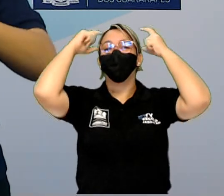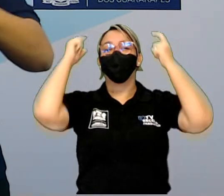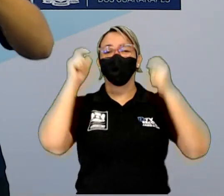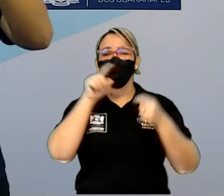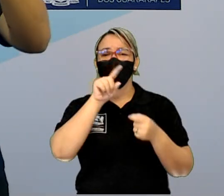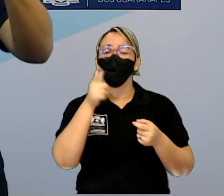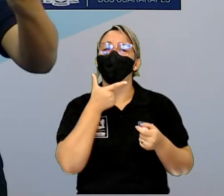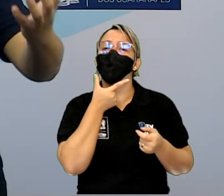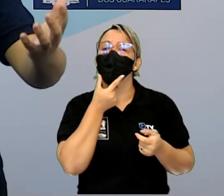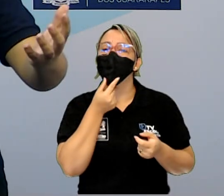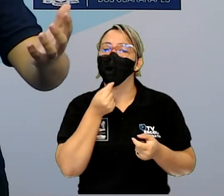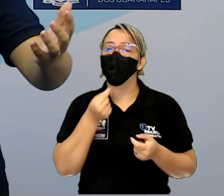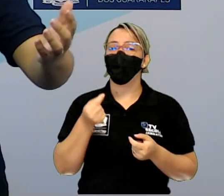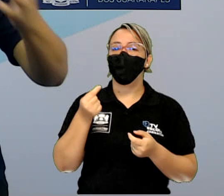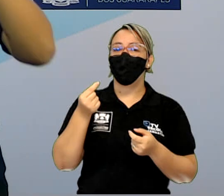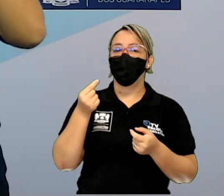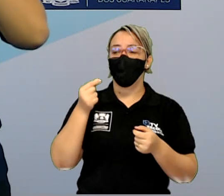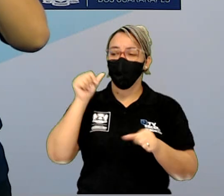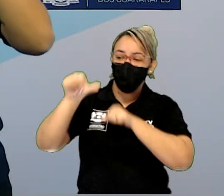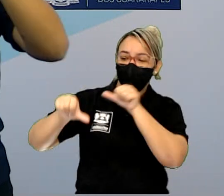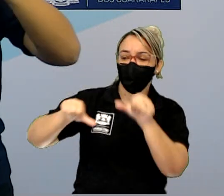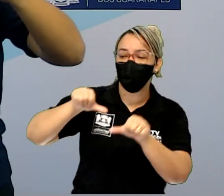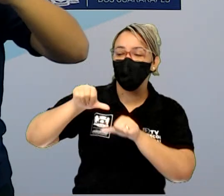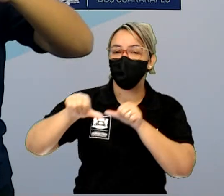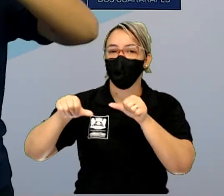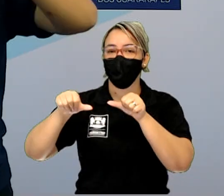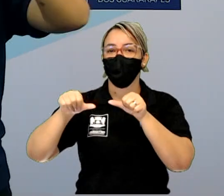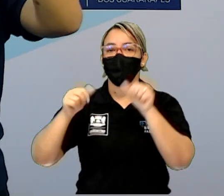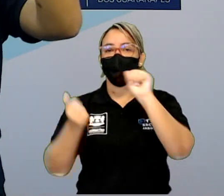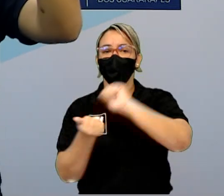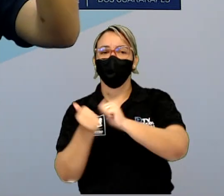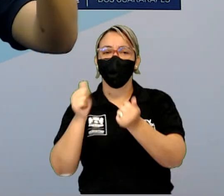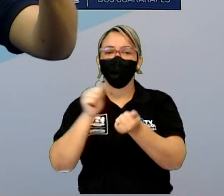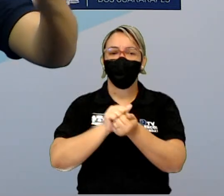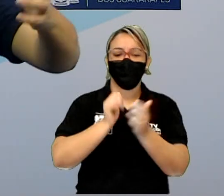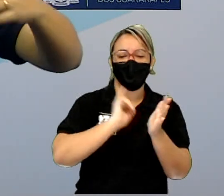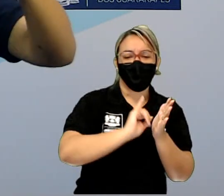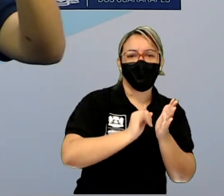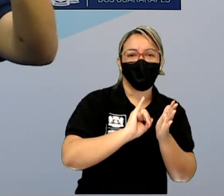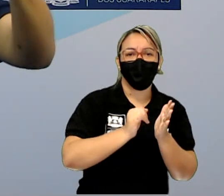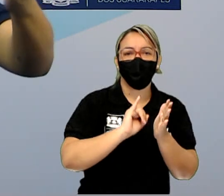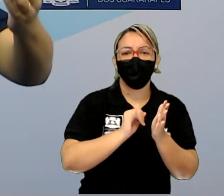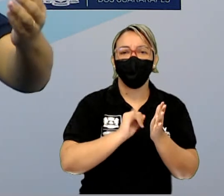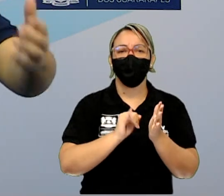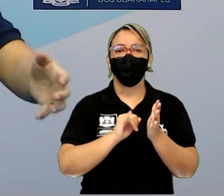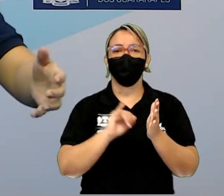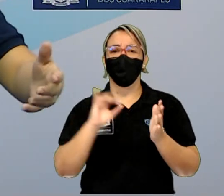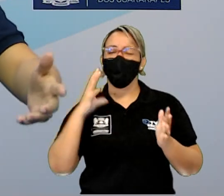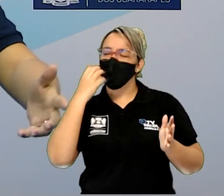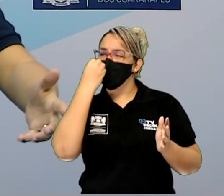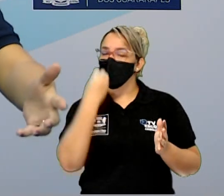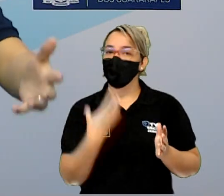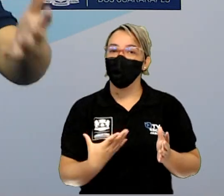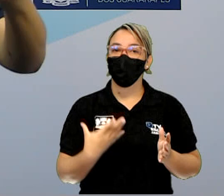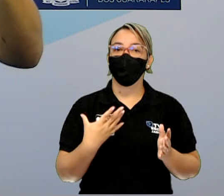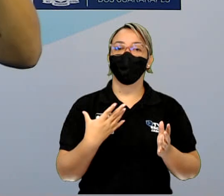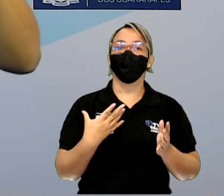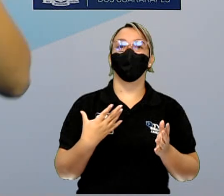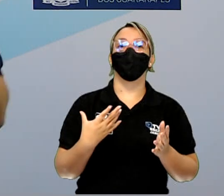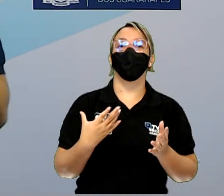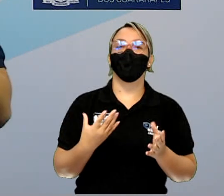Ele transformou os contos de fada, né, ele pega essas histórias, esses contos maravilhosos e